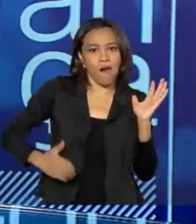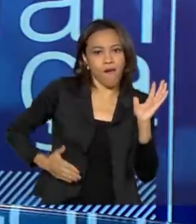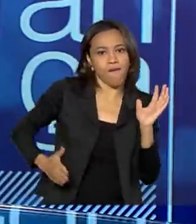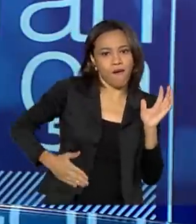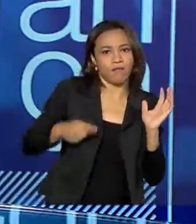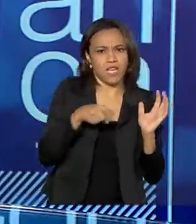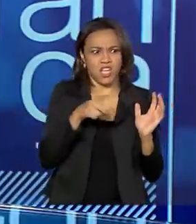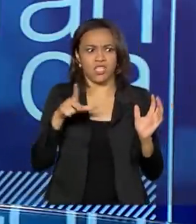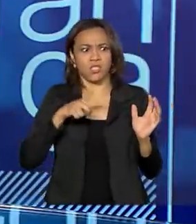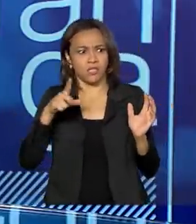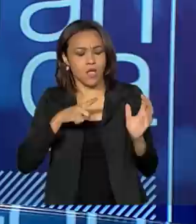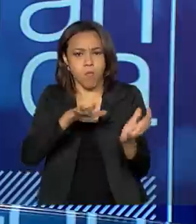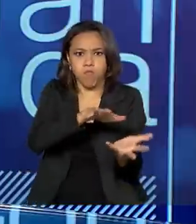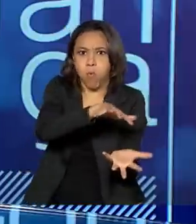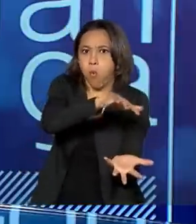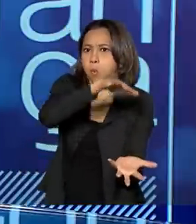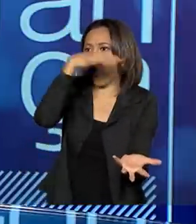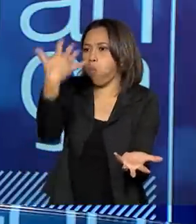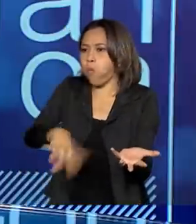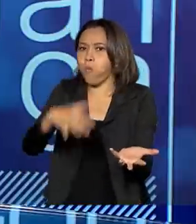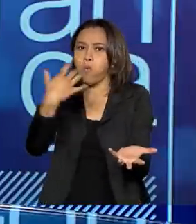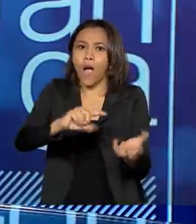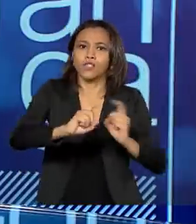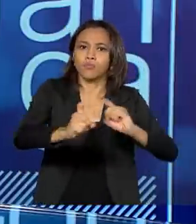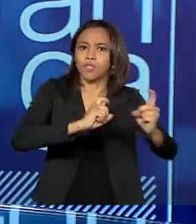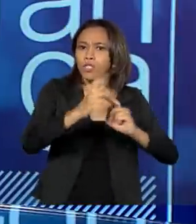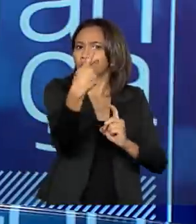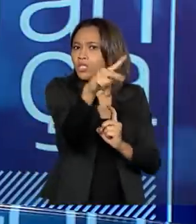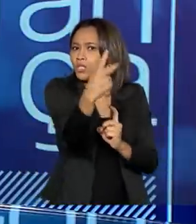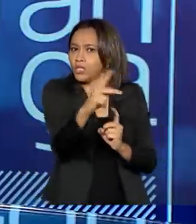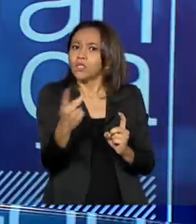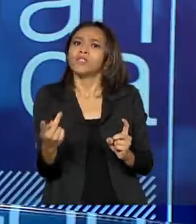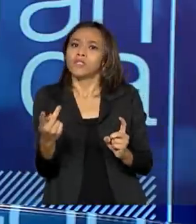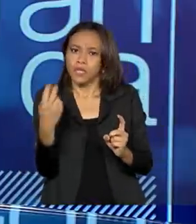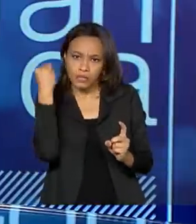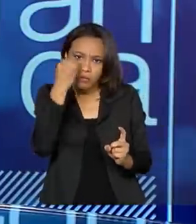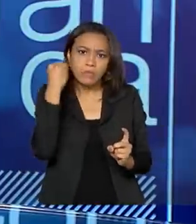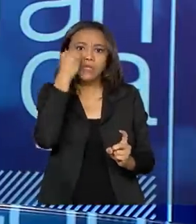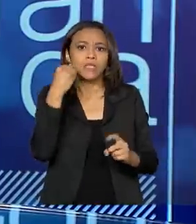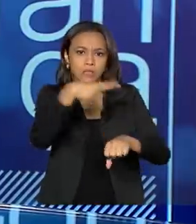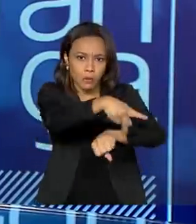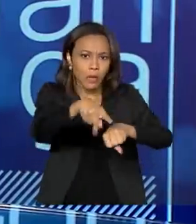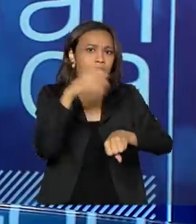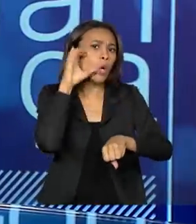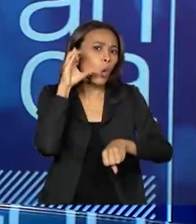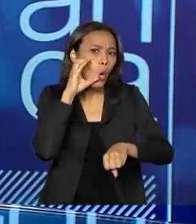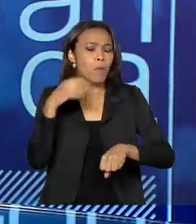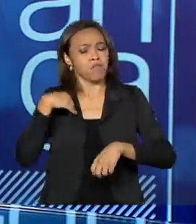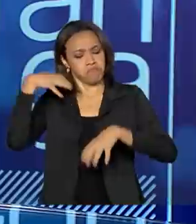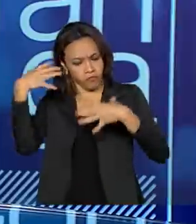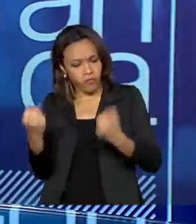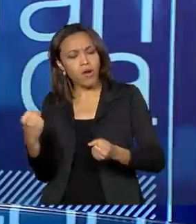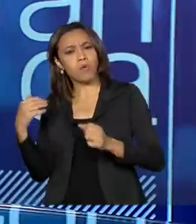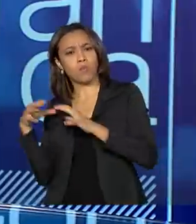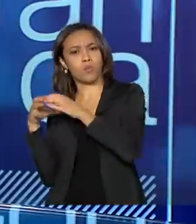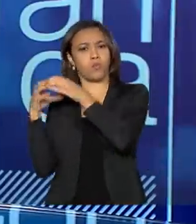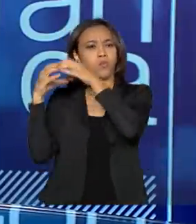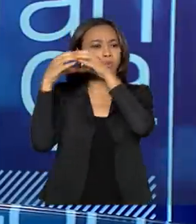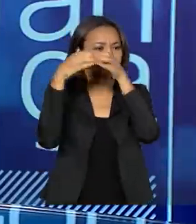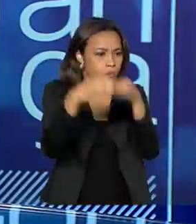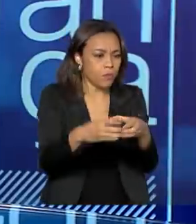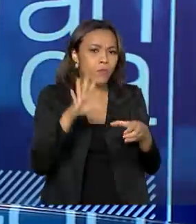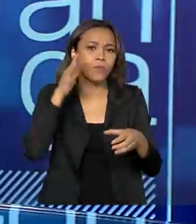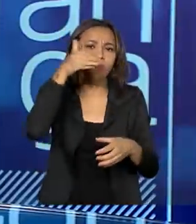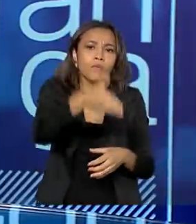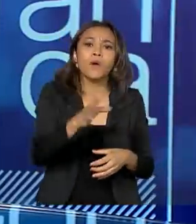grande de bens que eles administram, empresas que eles administram. Então, fomos lá conhecer como funciona